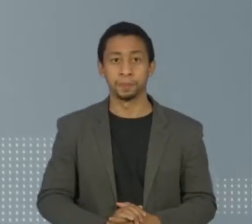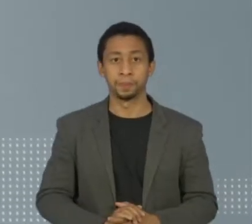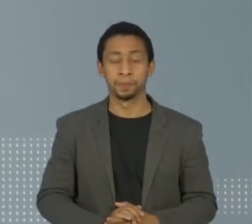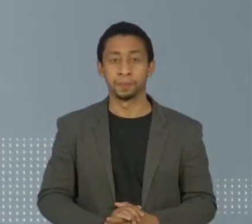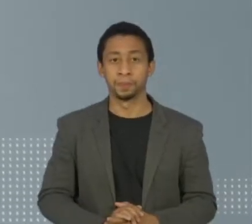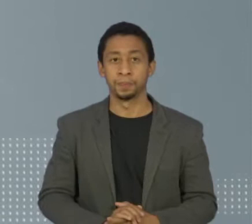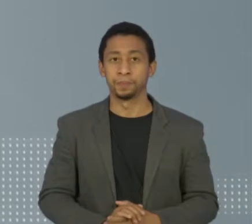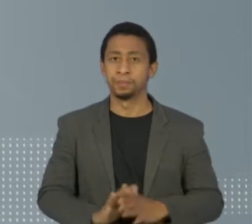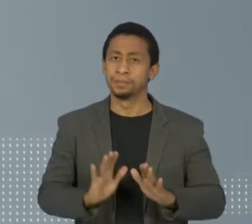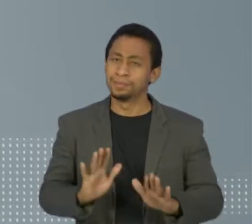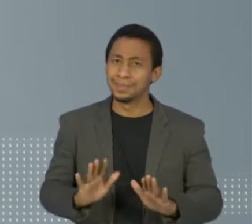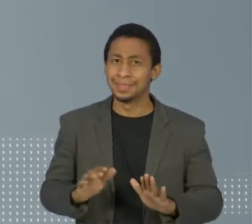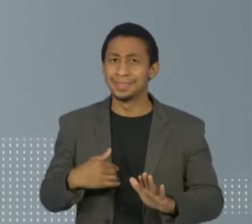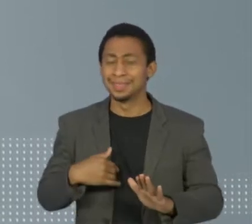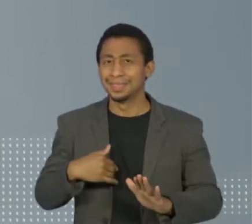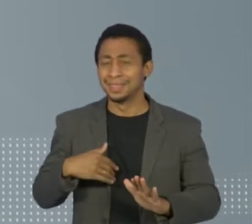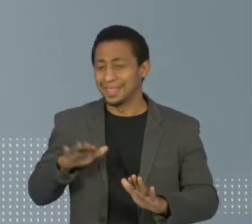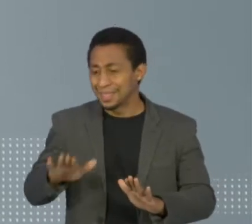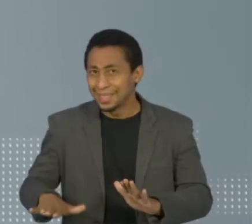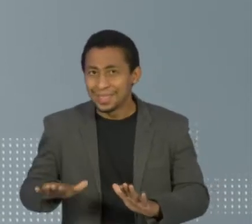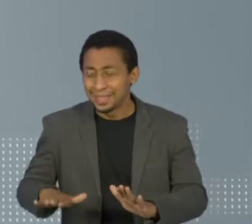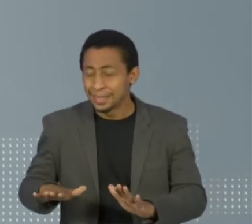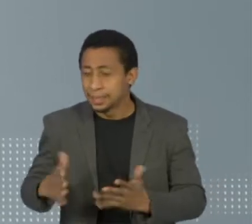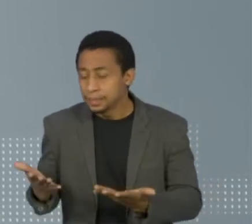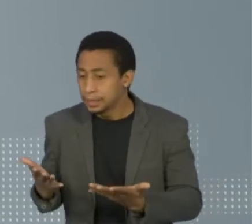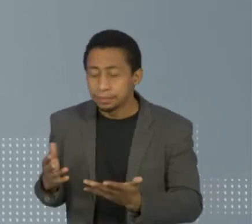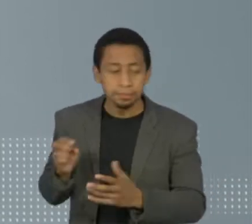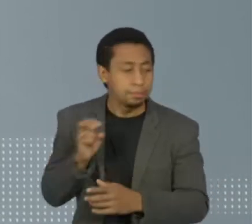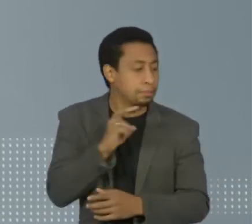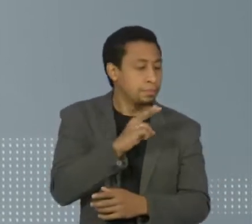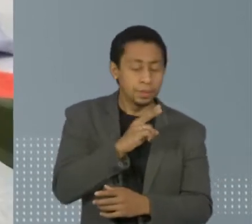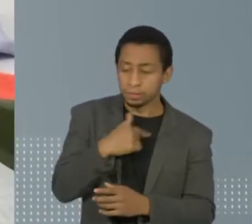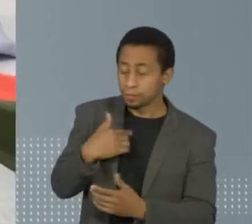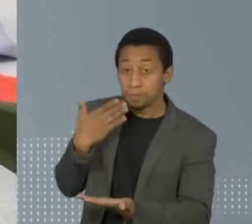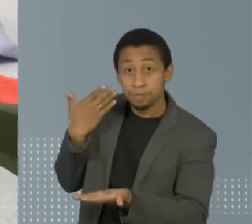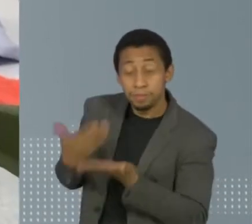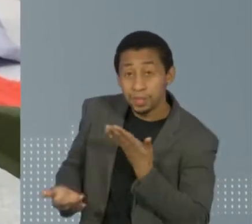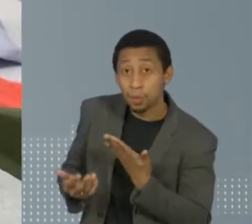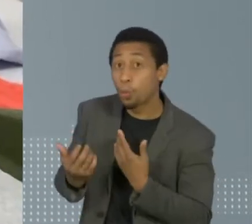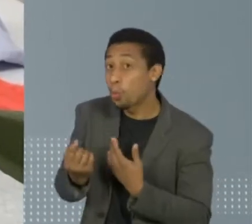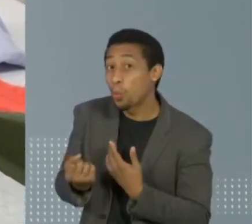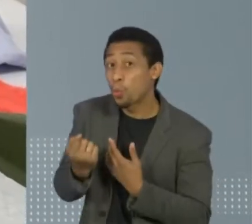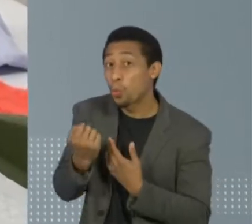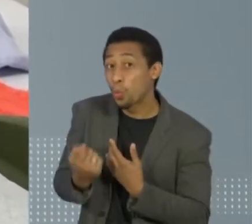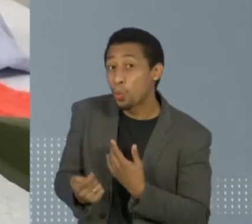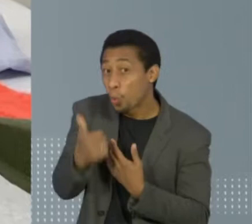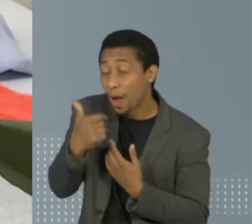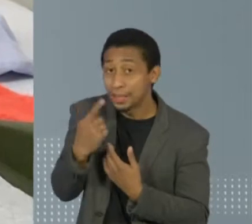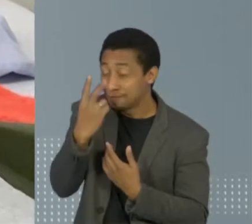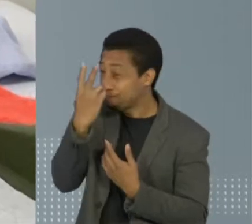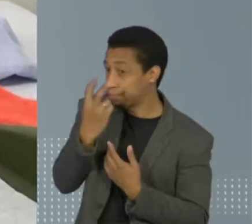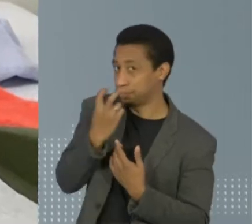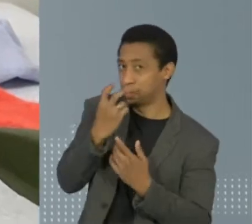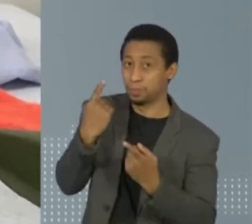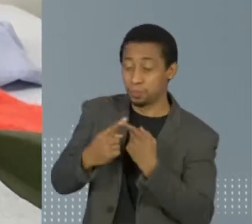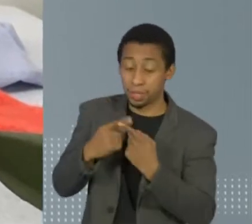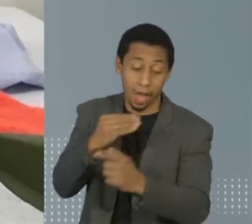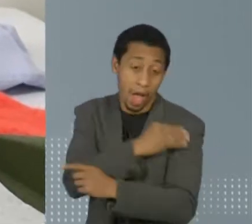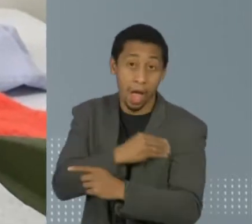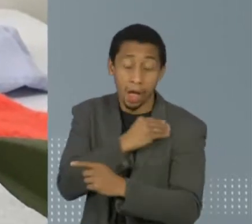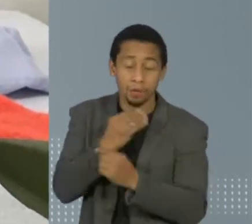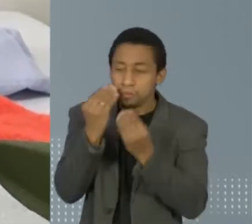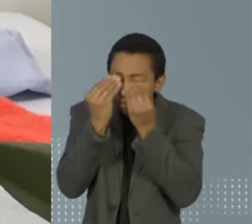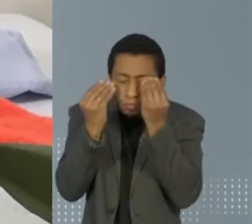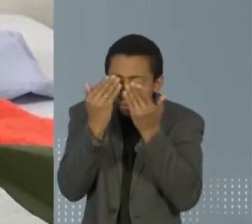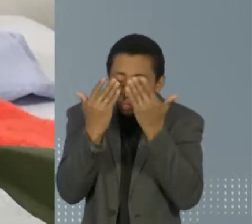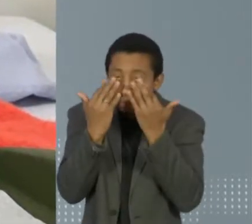Foi só um descuido e por pouco o pequeno Bento, de apenas 5 anos, não perdeu a visão. Segundo a mãe, o menino passou álcool em gel nos olhos. Teve